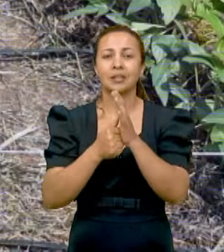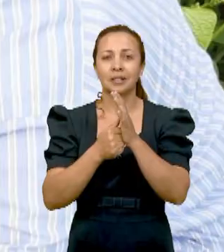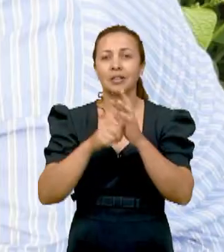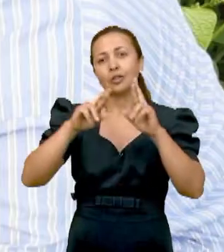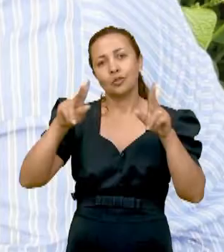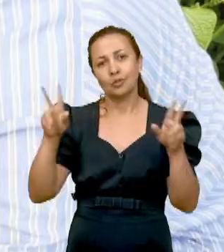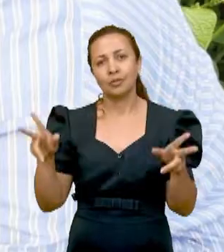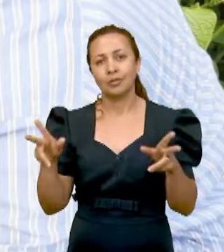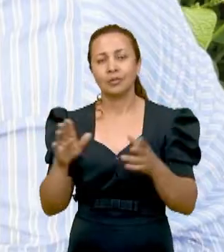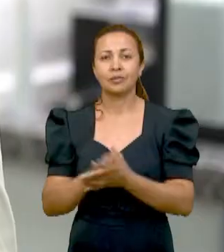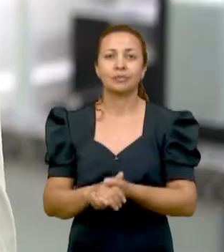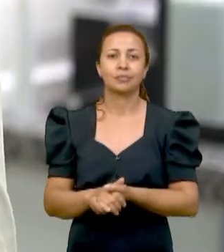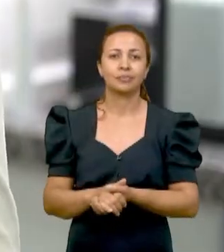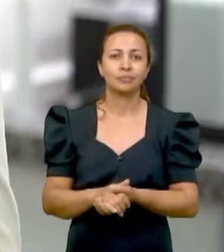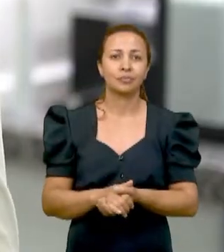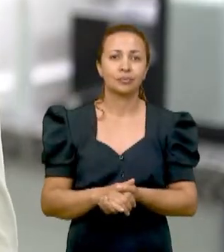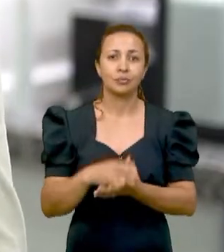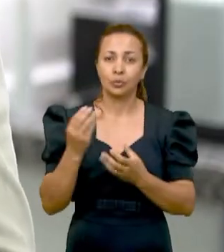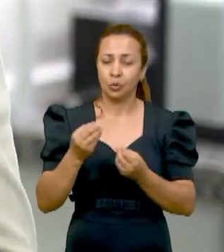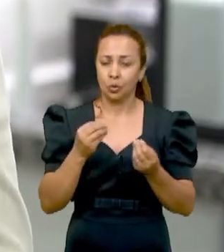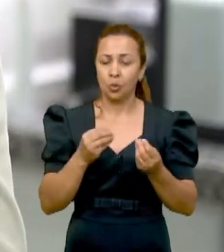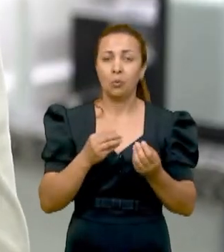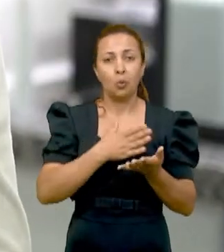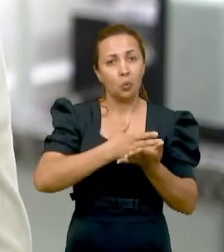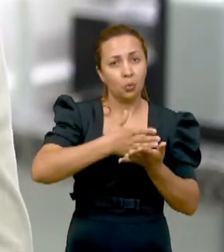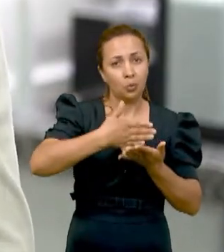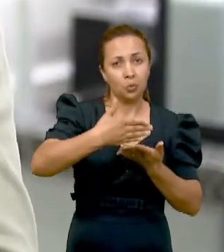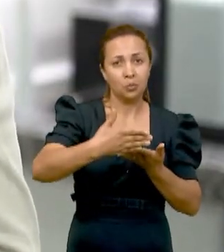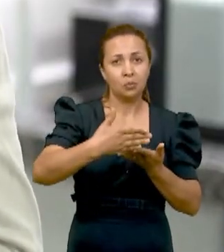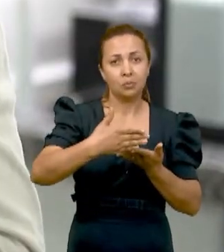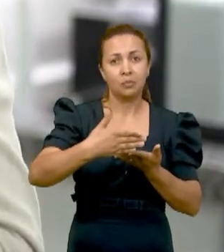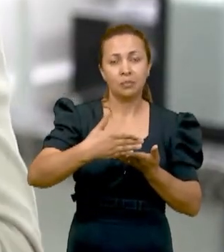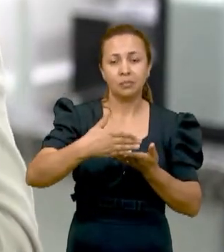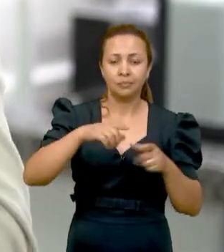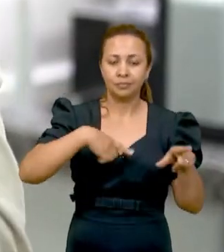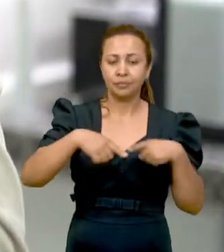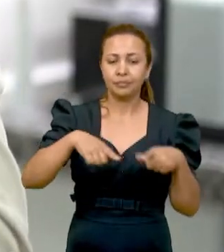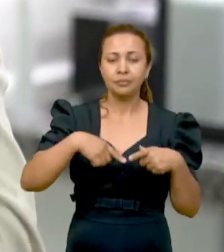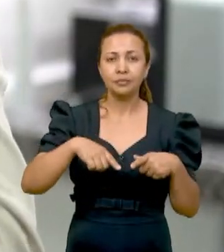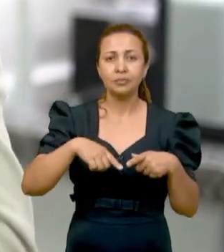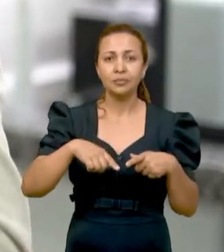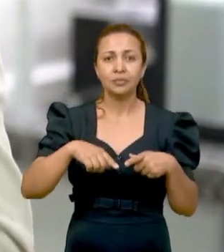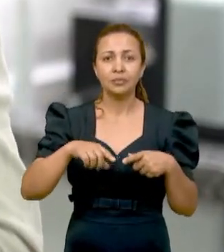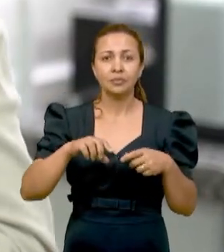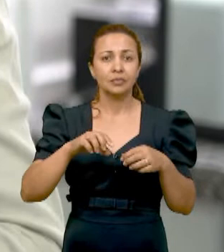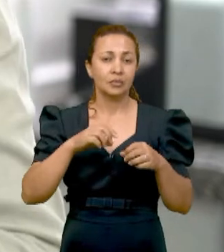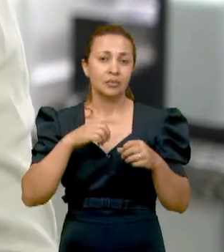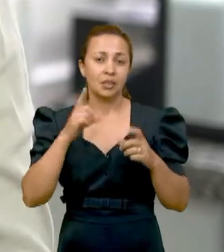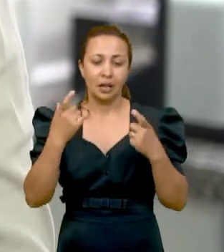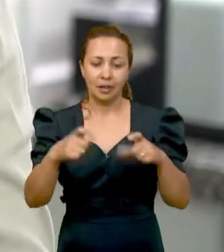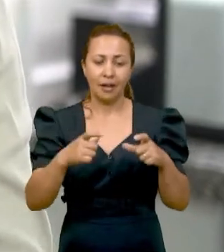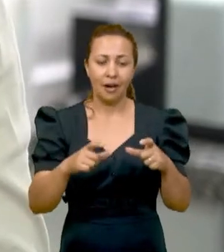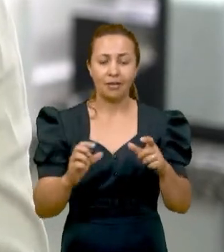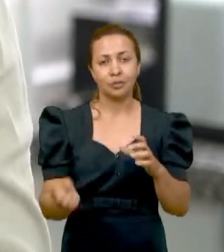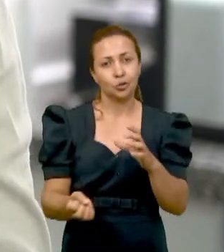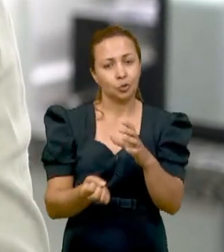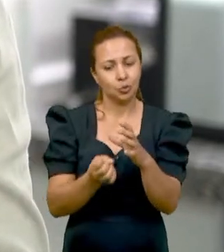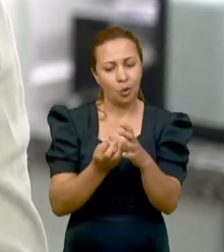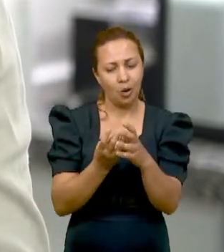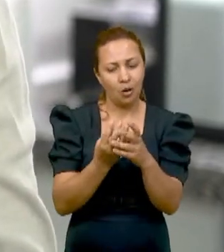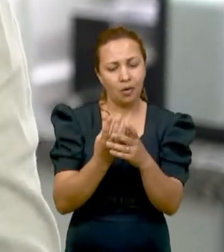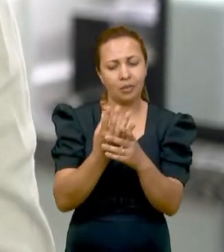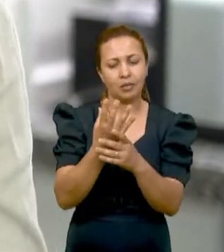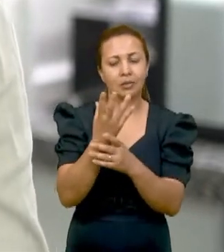climáticas diferentes. Como a gente tem um ponto de partida do trabalho desses genóticos na cama de germinação,